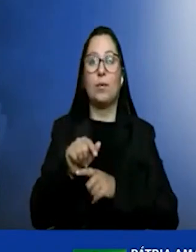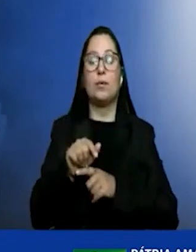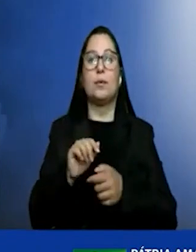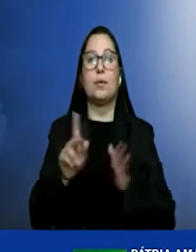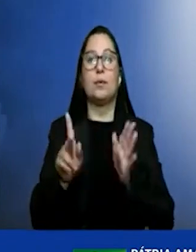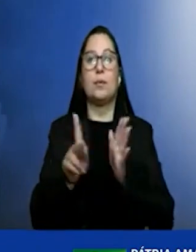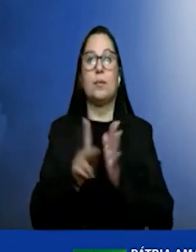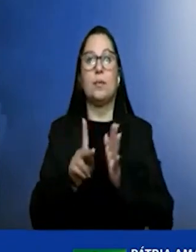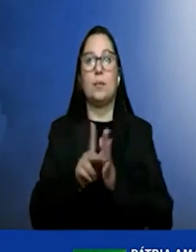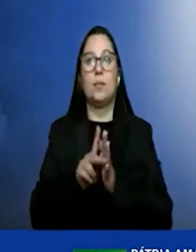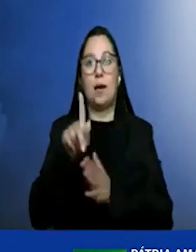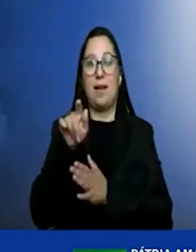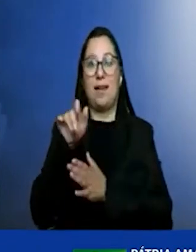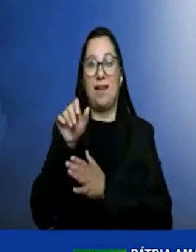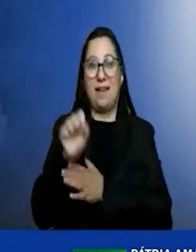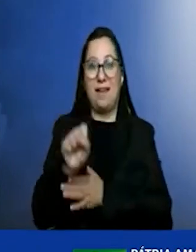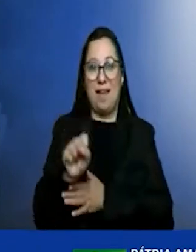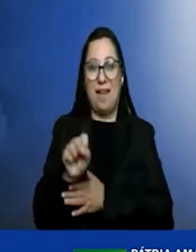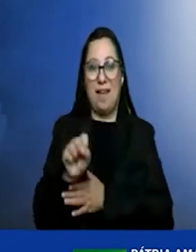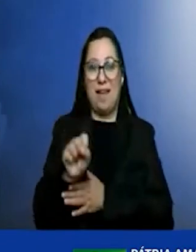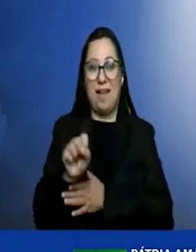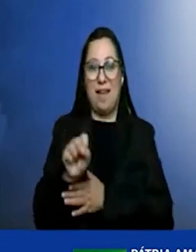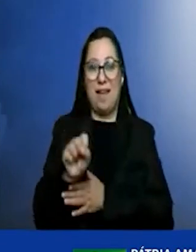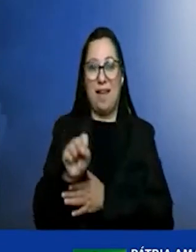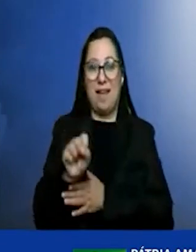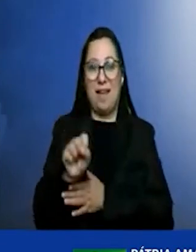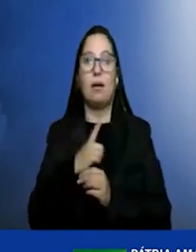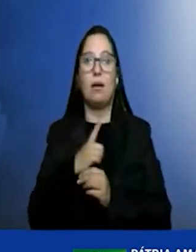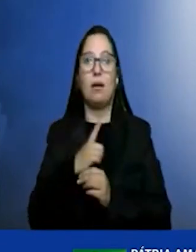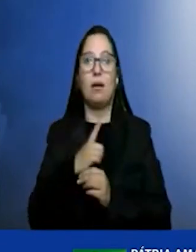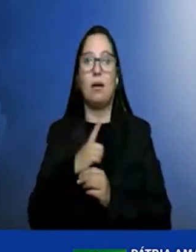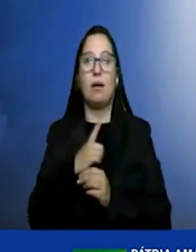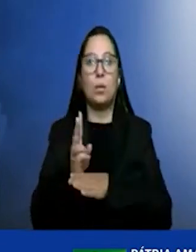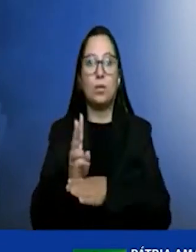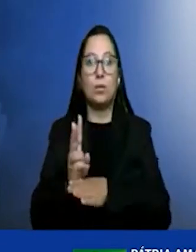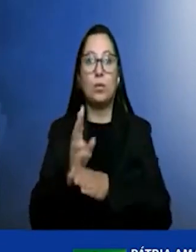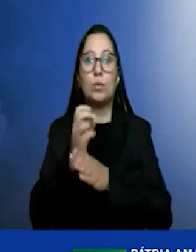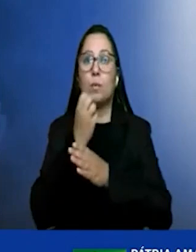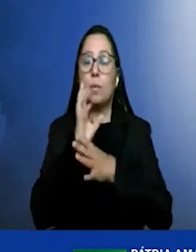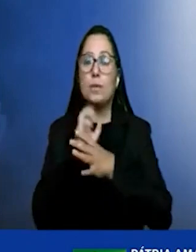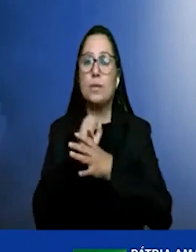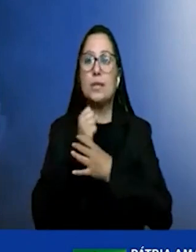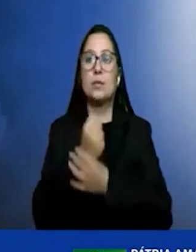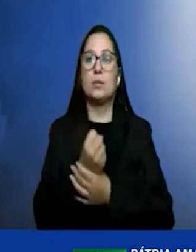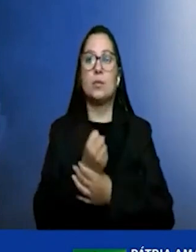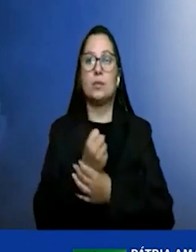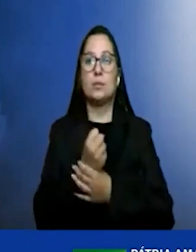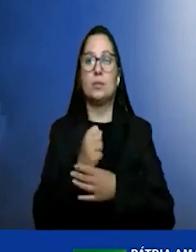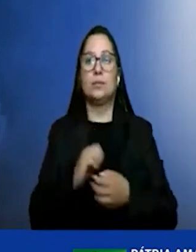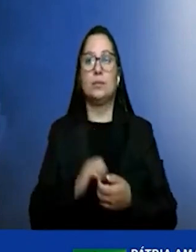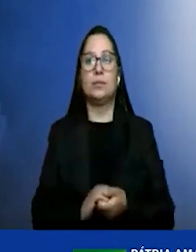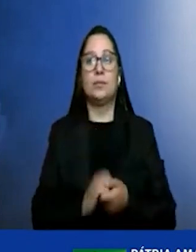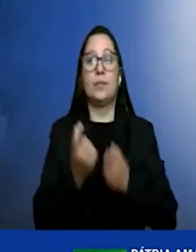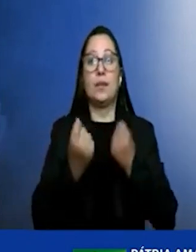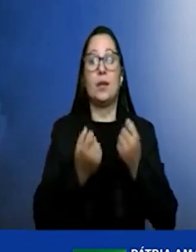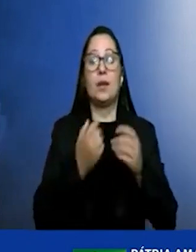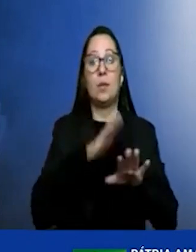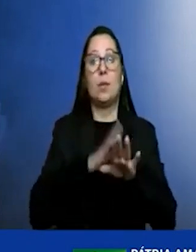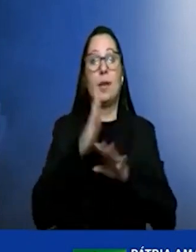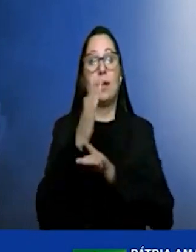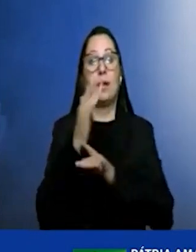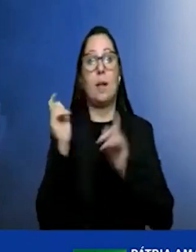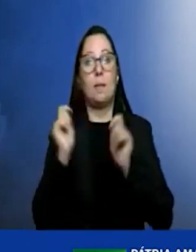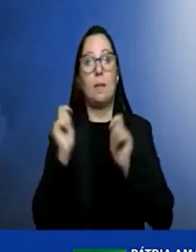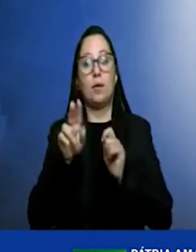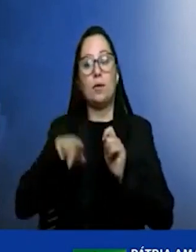gás exaurido onde você tem a permeabilidade bastante assegurada em algum momento a tecnologia vai permitir usar esse carbono